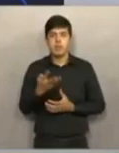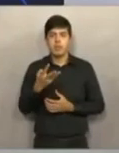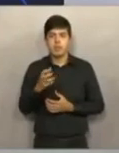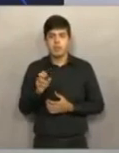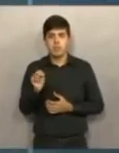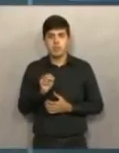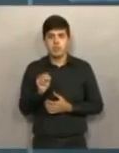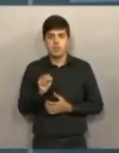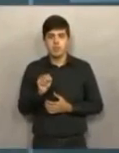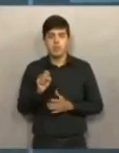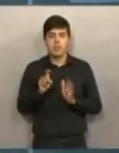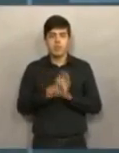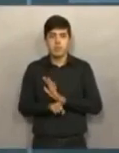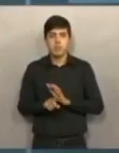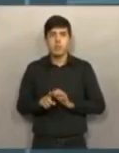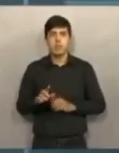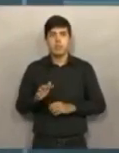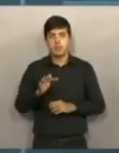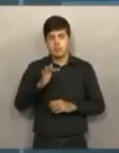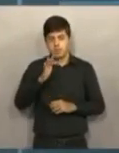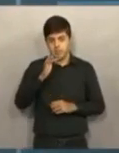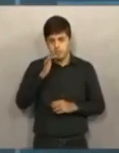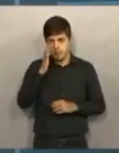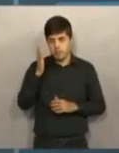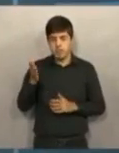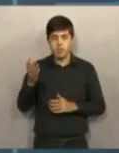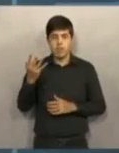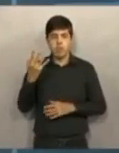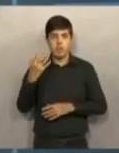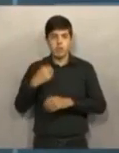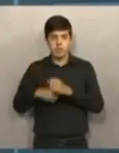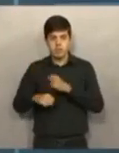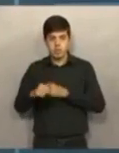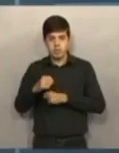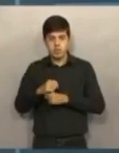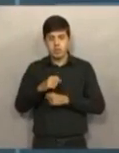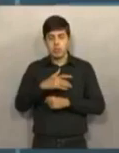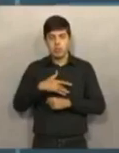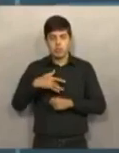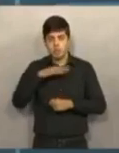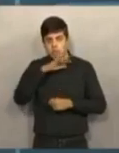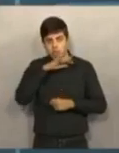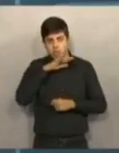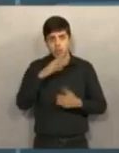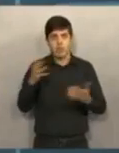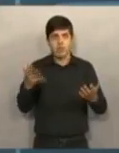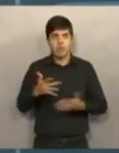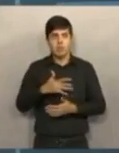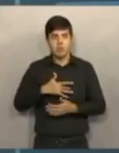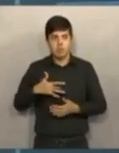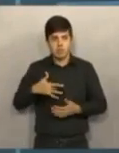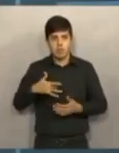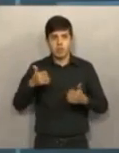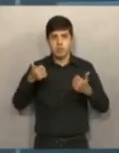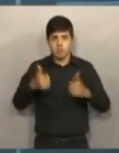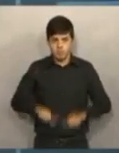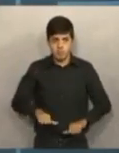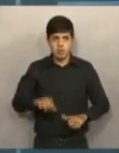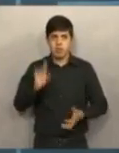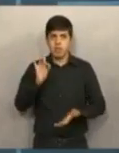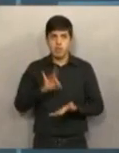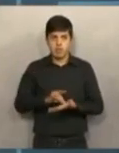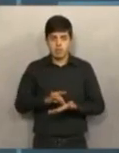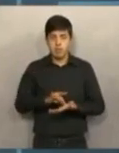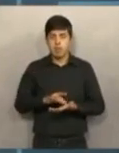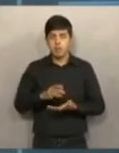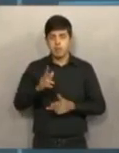para a sua pergunta. Candidata, a senhora na campanha passada há quatro anos disse que a saúde estava ruim. Hoje a saúde de Mossoró está cada vez pior. Isso é fato.